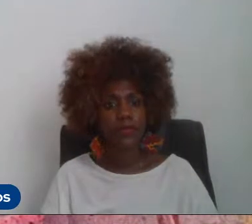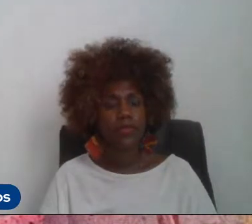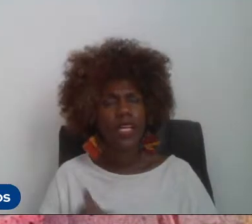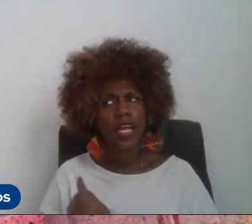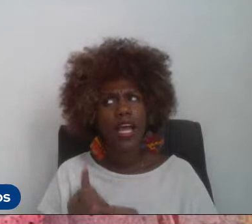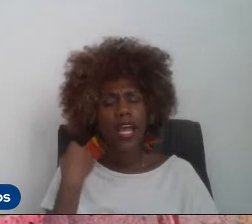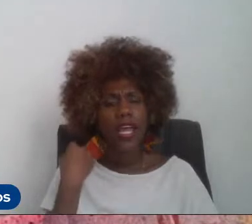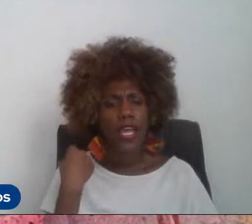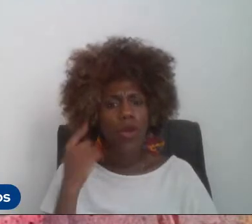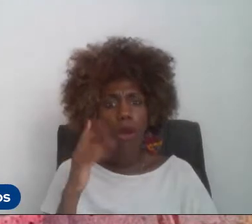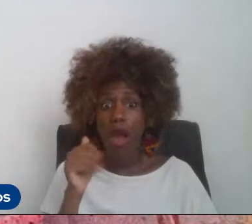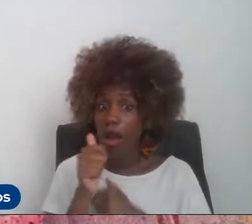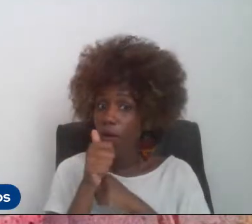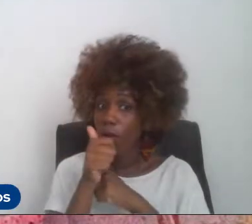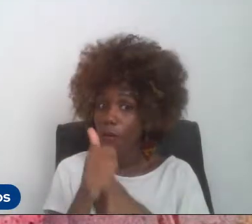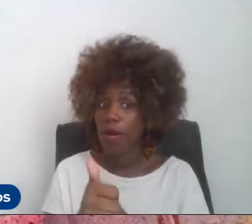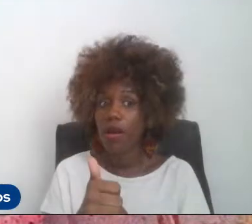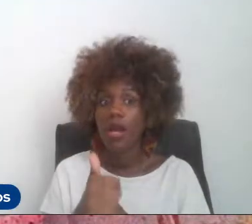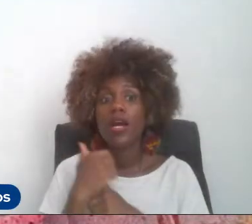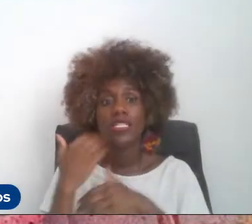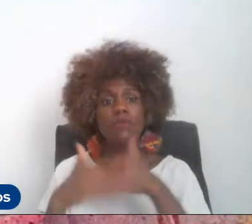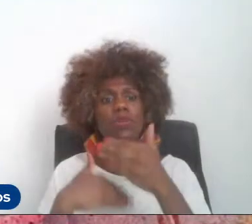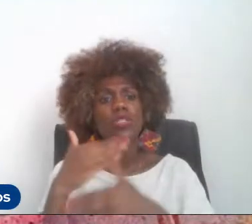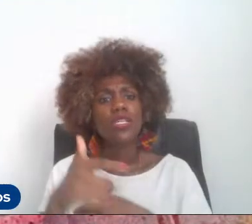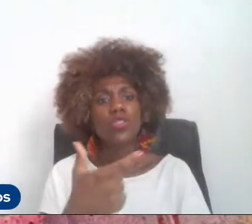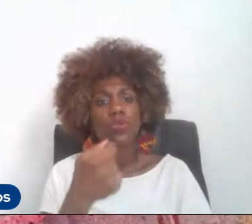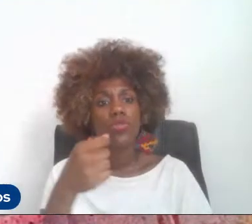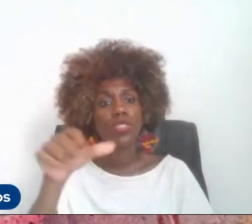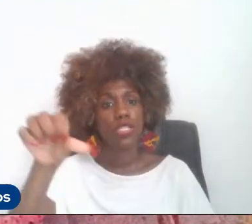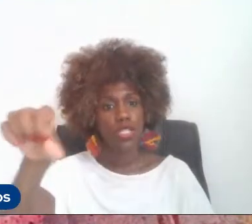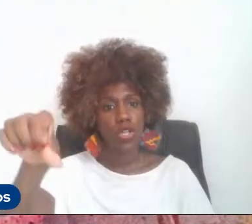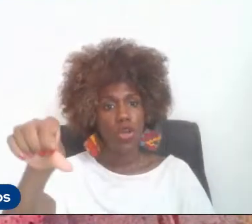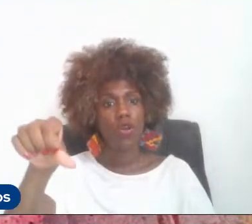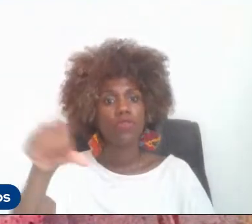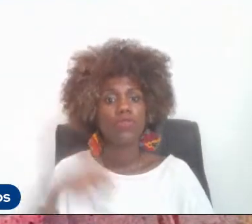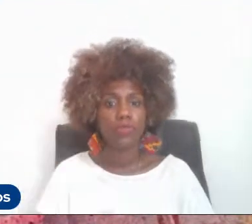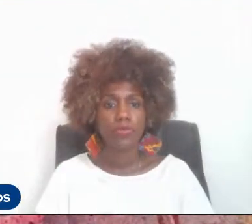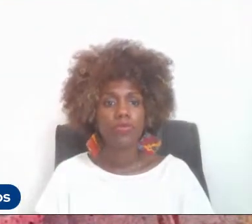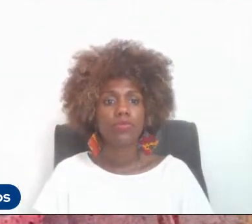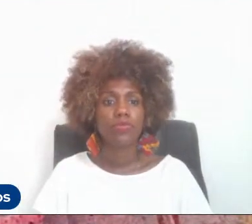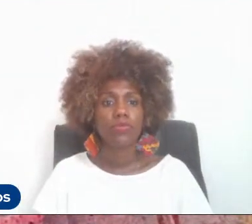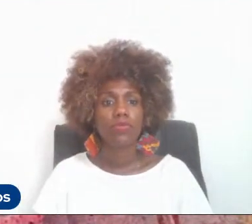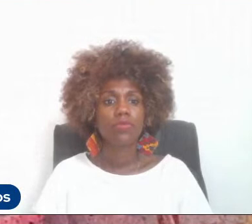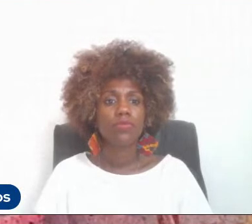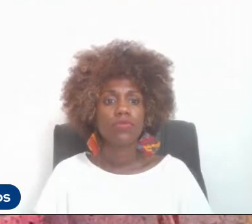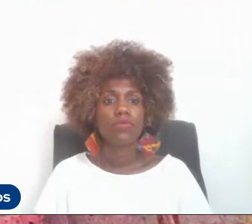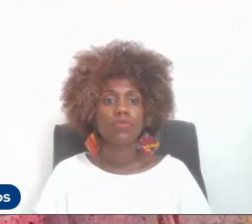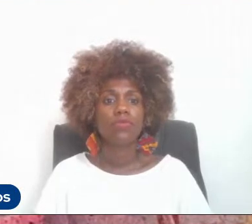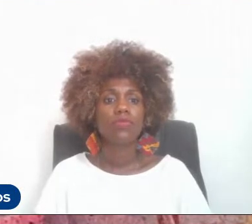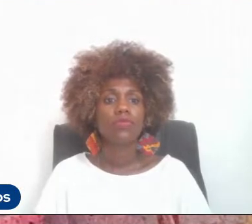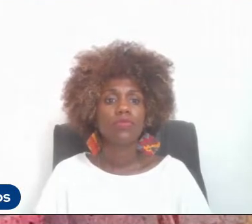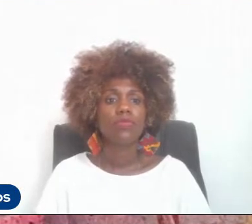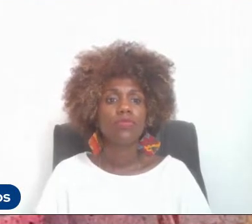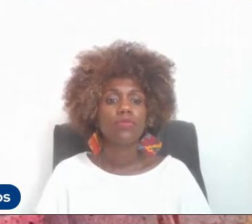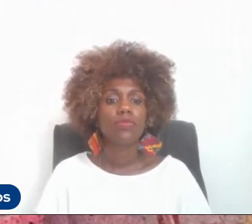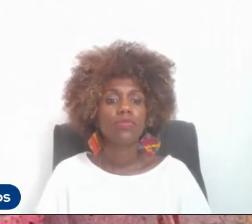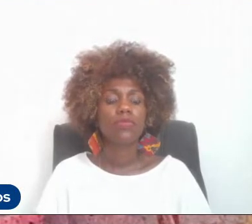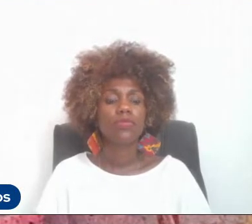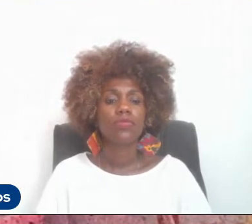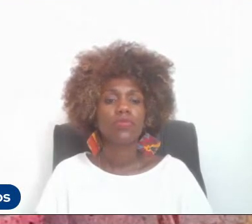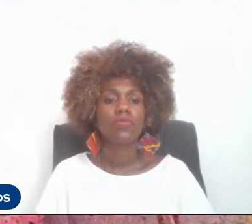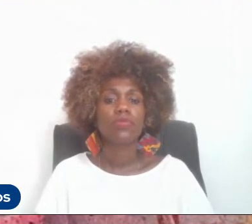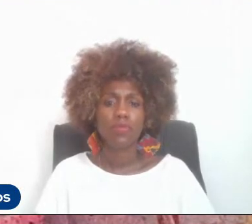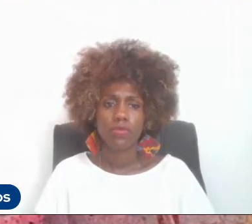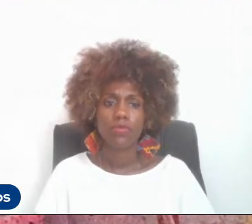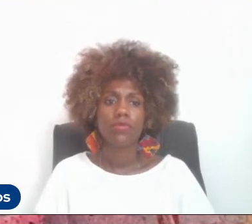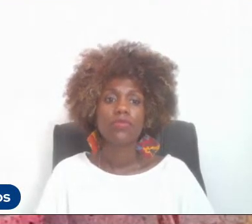Desde... Eu acompanho esse processo desde 2019, que eu estava coordenadora de outro programa e, sim,